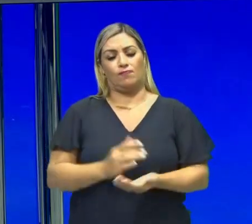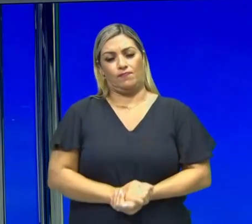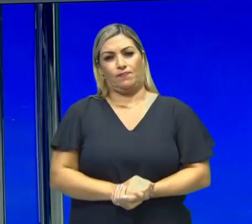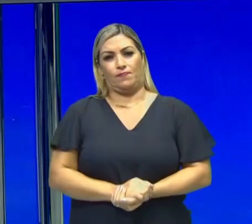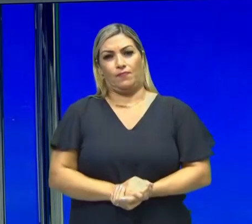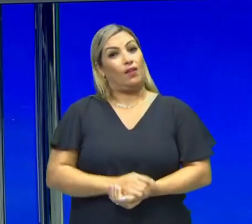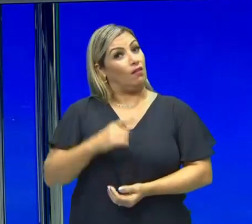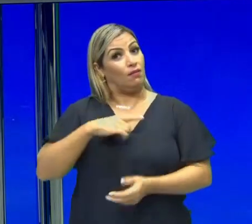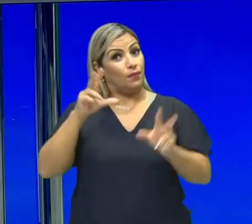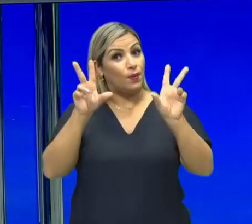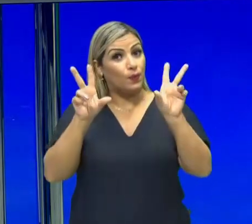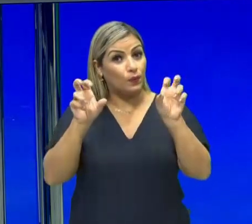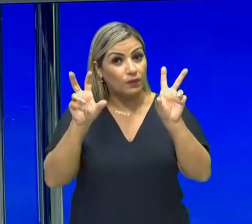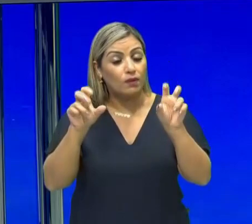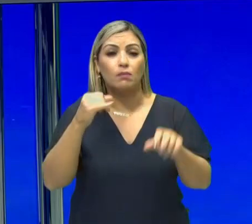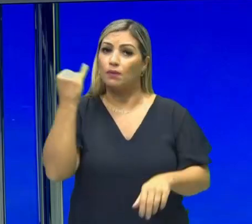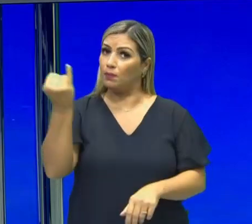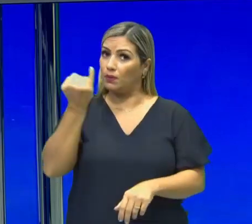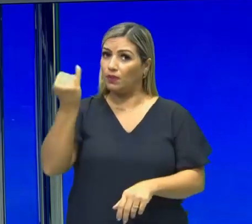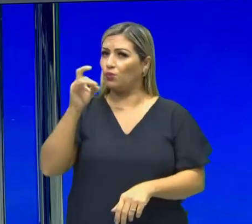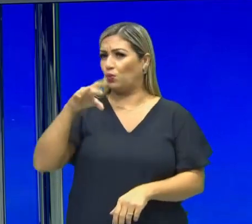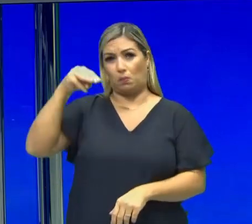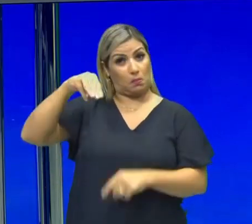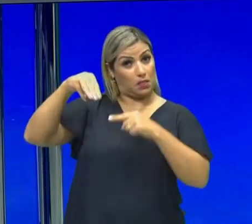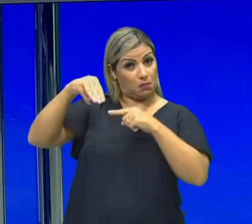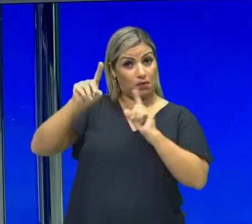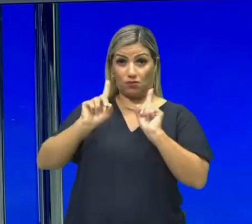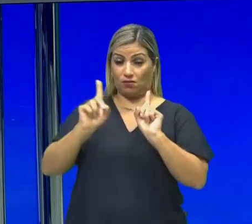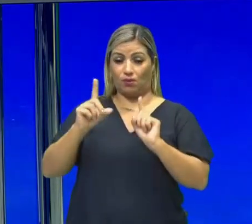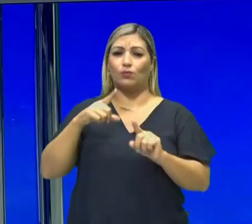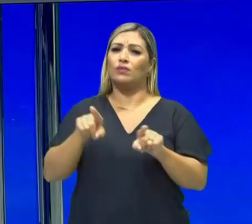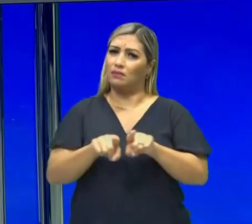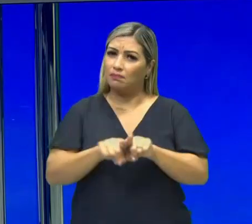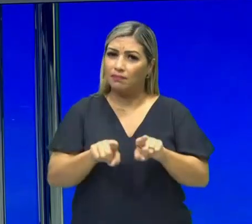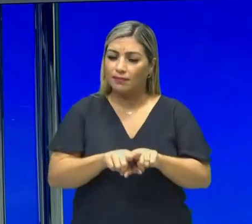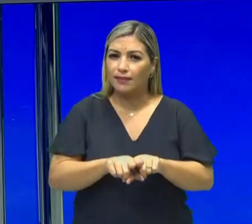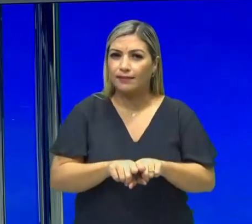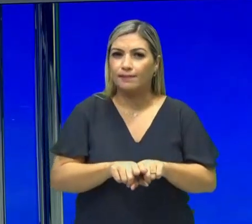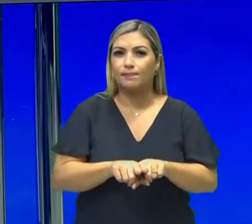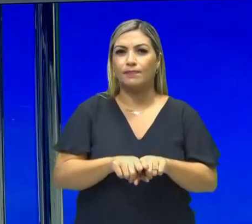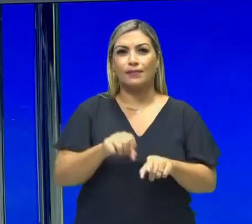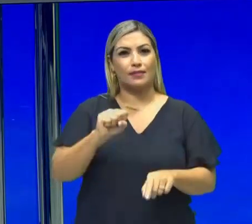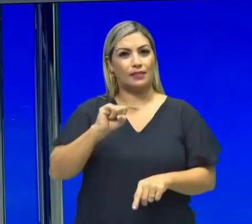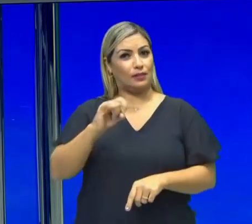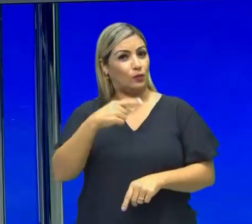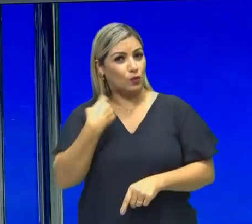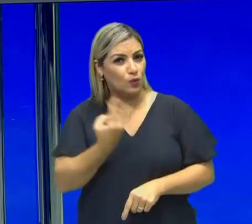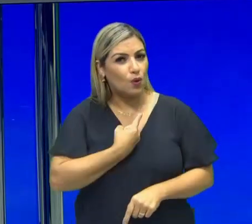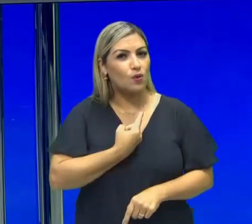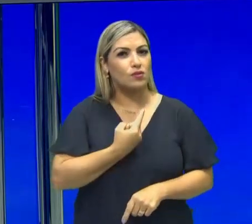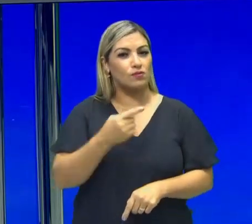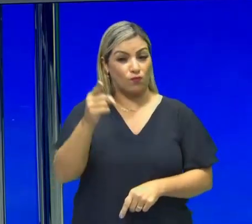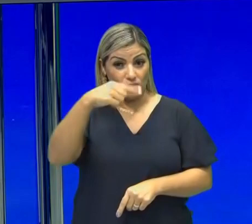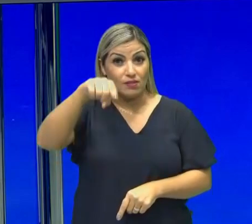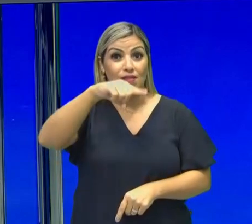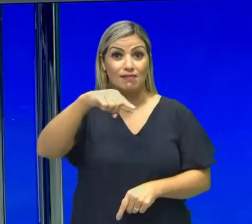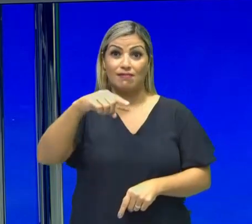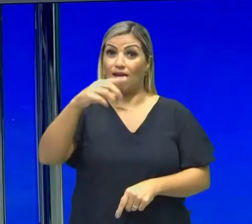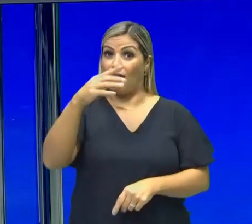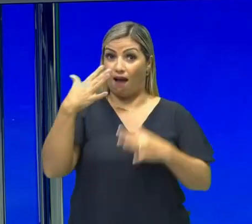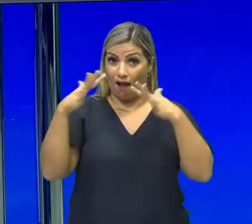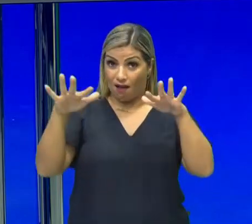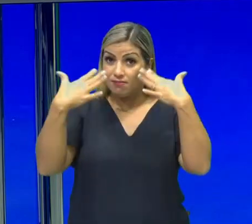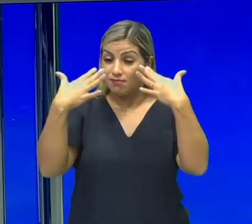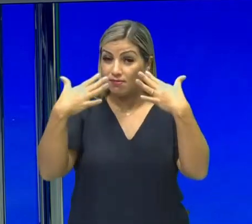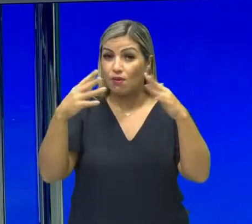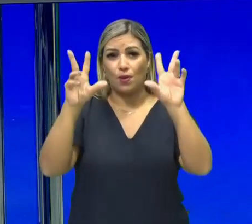é um assunto muito importante, não só na matemática. Isso também, se a gente estudar, se você prestar atenção, isso é um